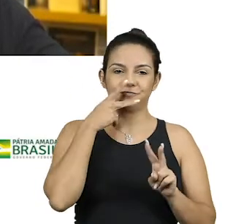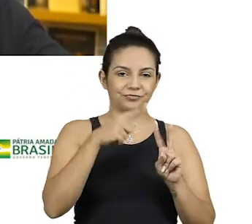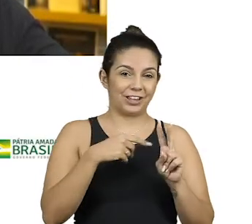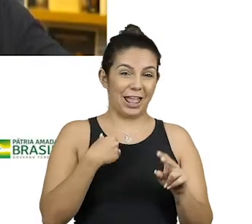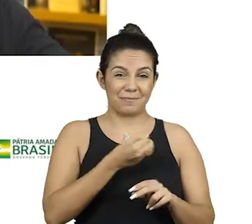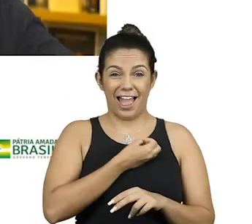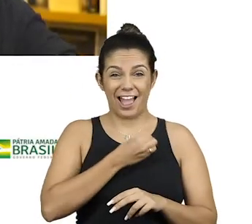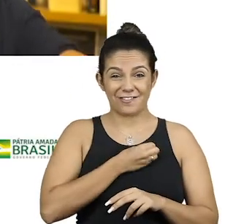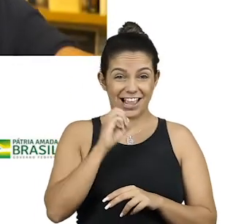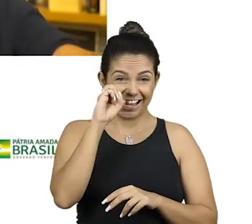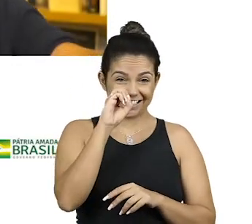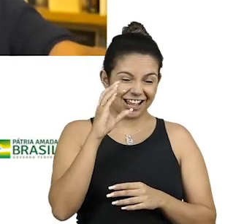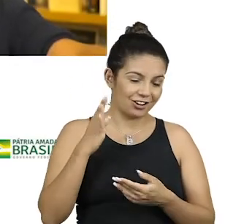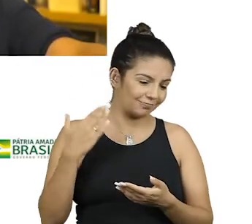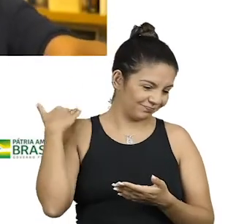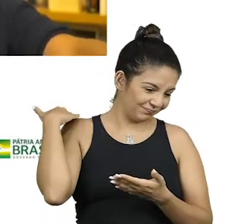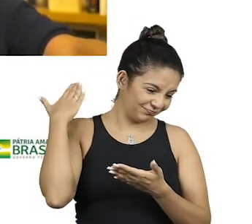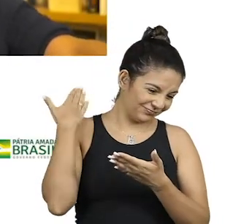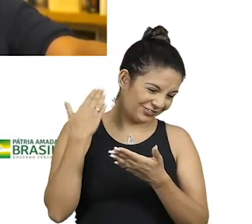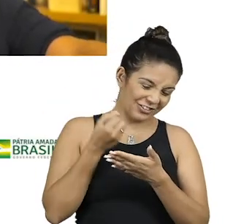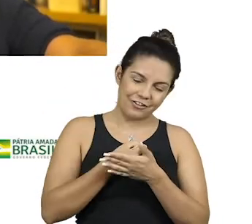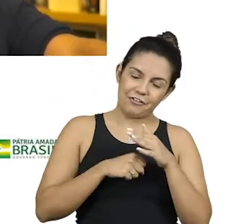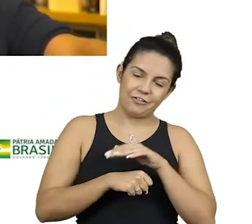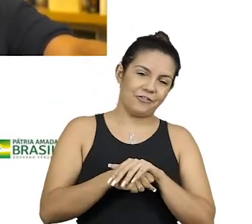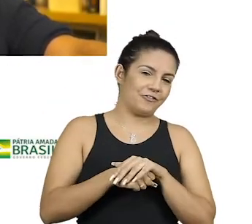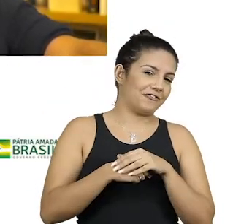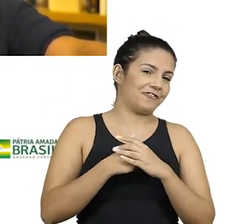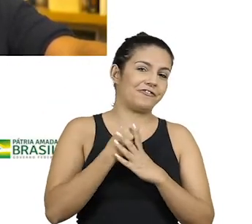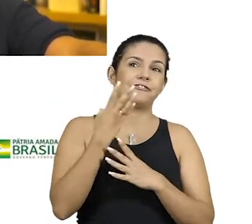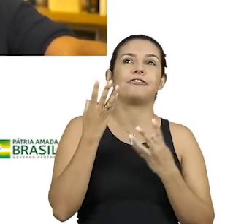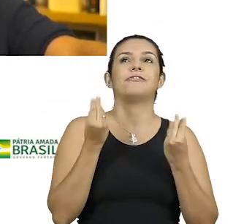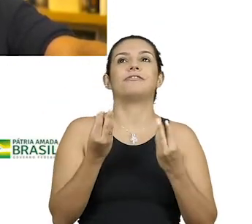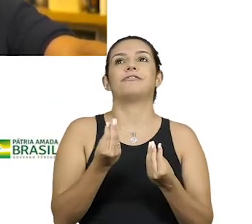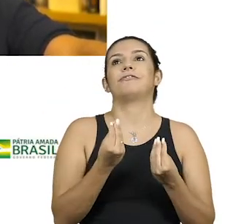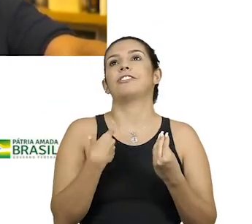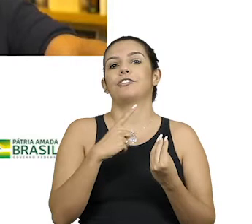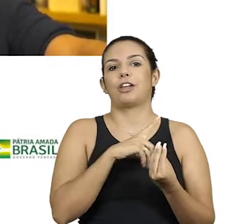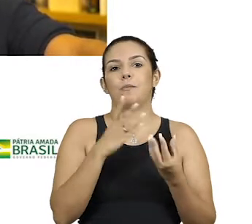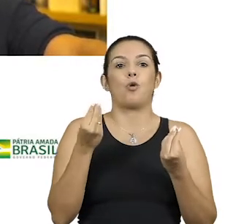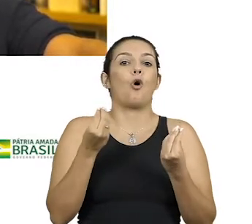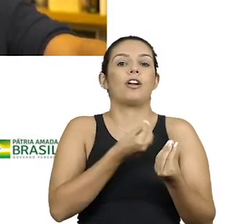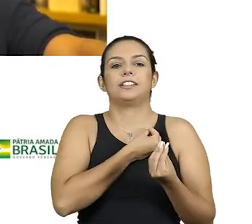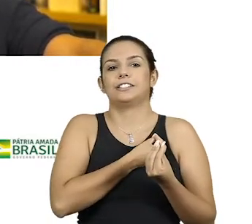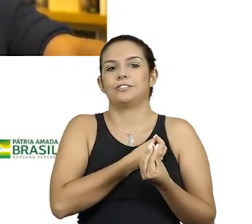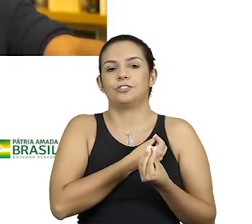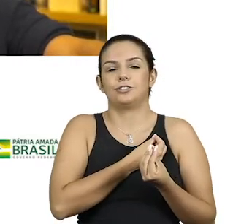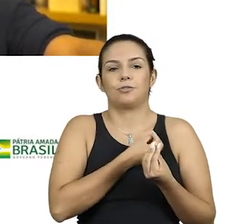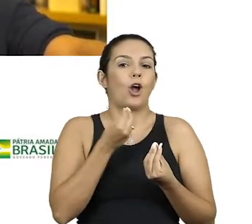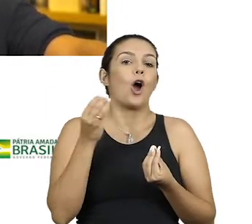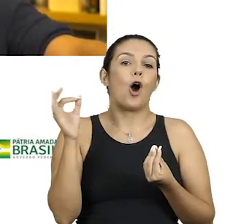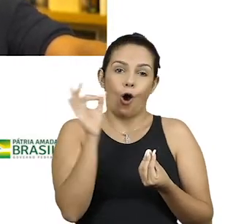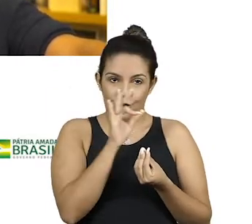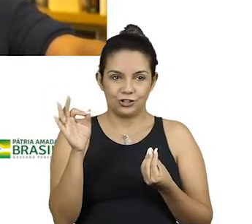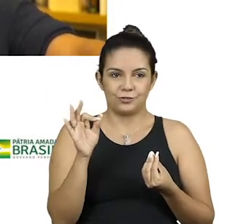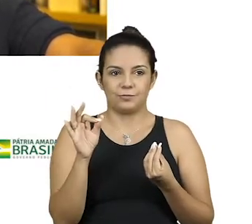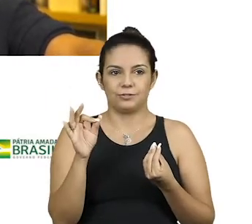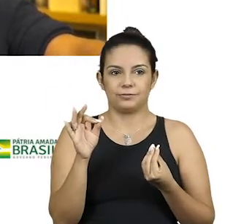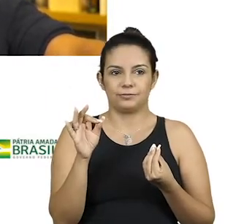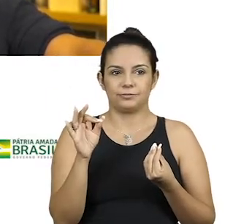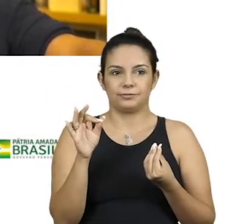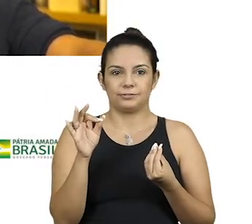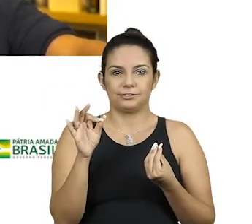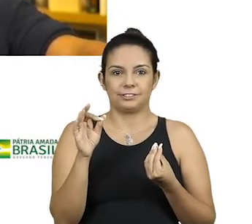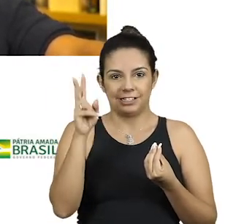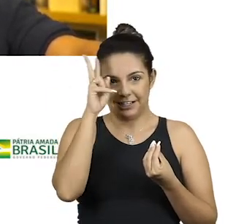Várias vezes. assim, eu tenho muitas vidas, o que é ótimo. Agora, lembre-se que quem tem muitas